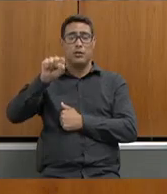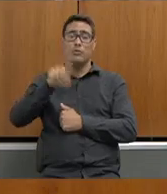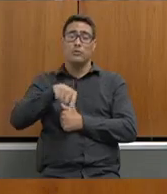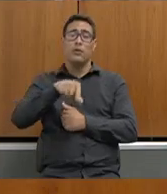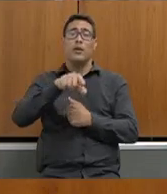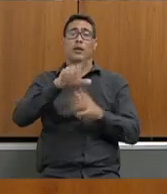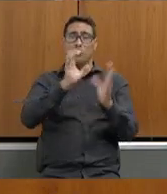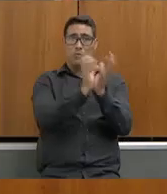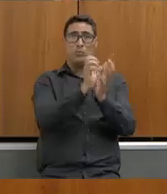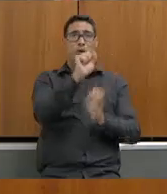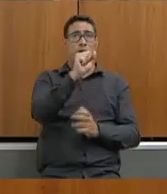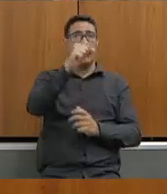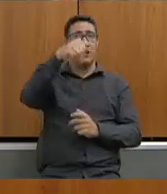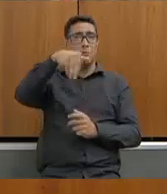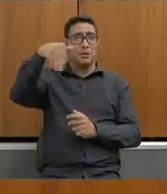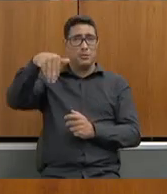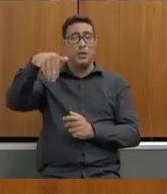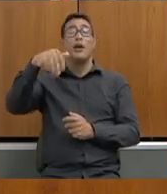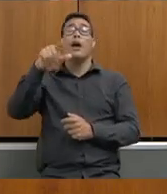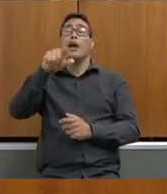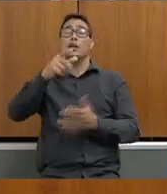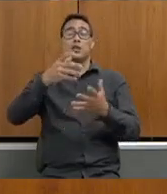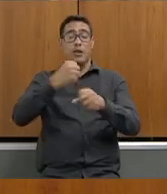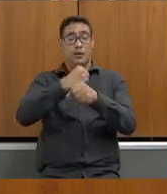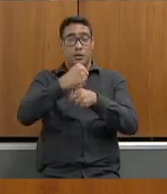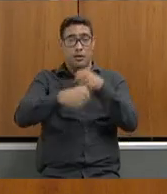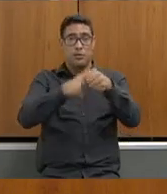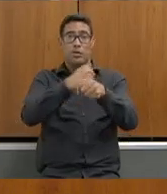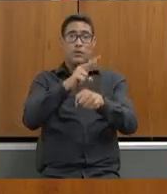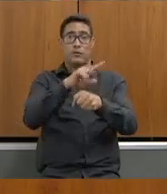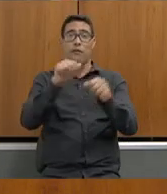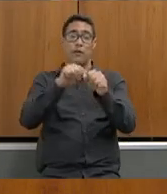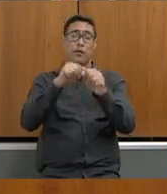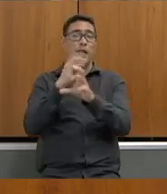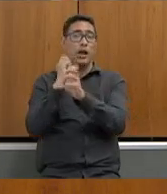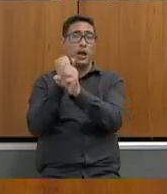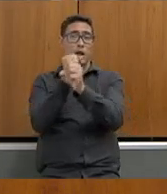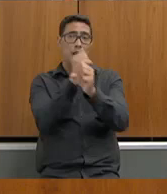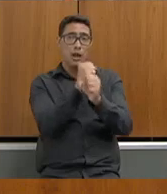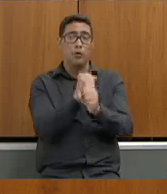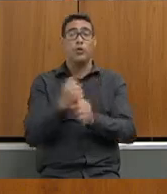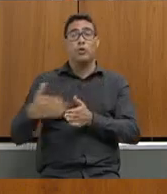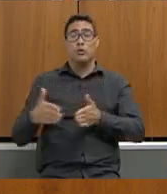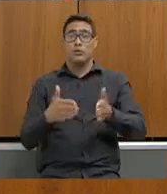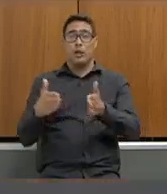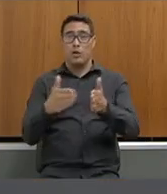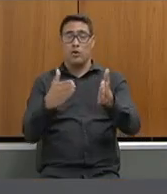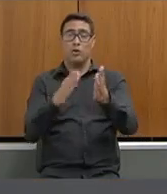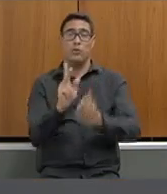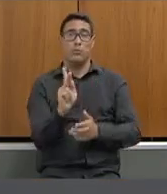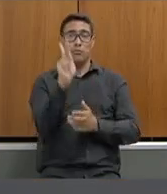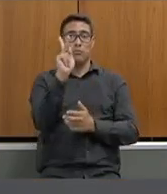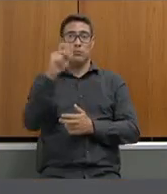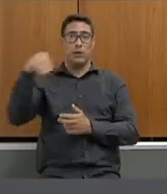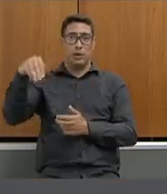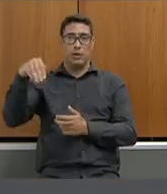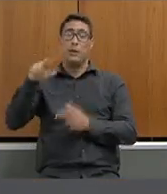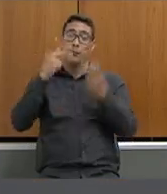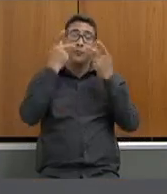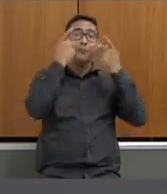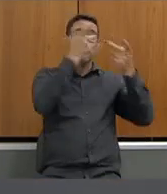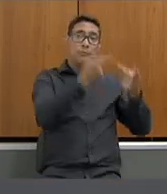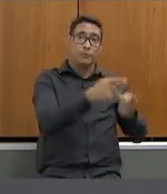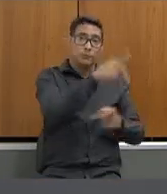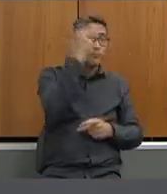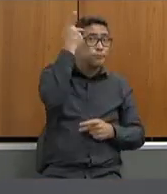e para o próximo ano nós pretendemos fazer o cálculo das rotas por quilometragem eu pude visitar São Paulo